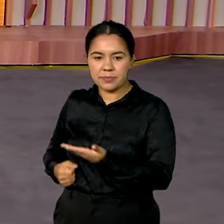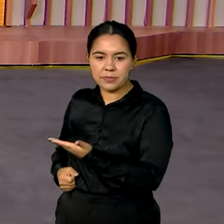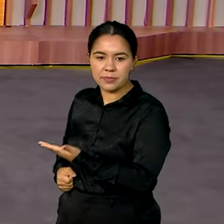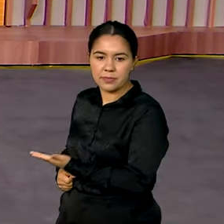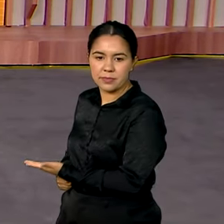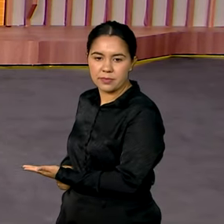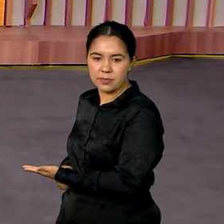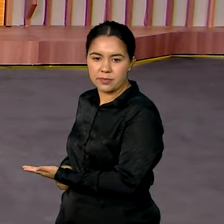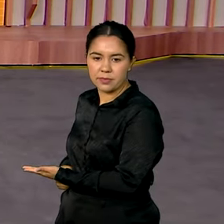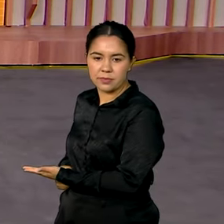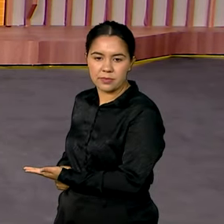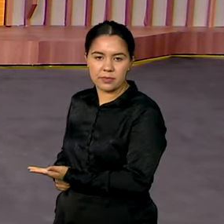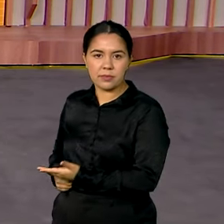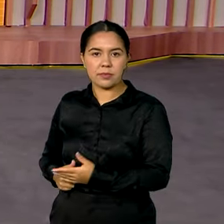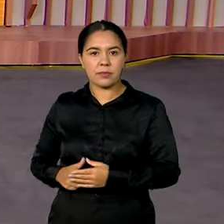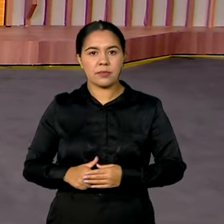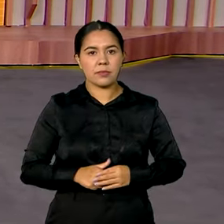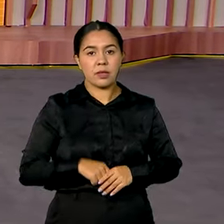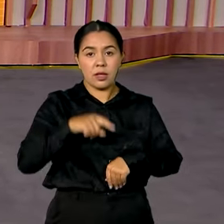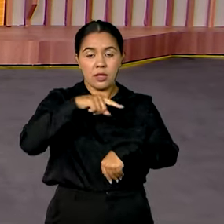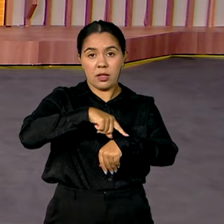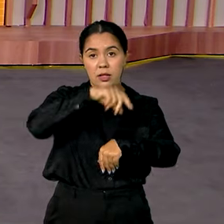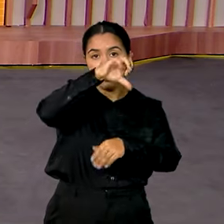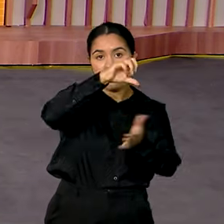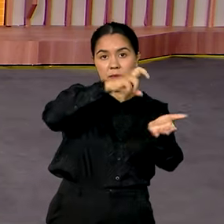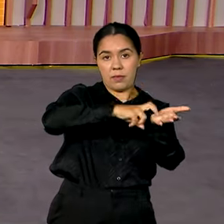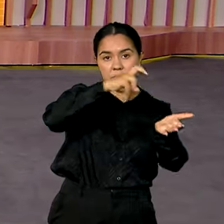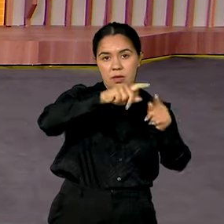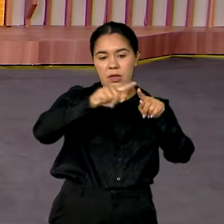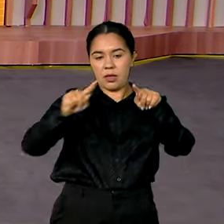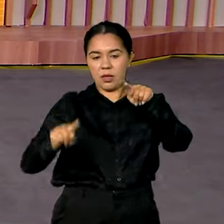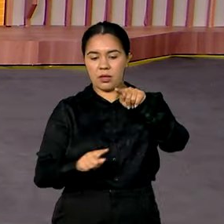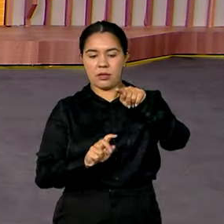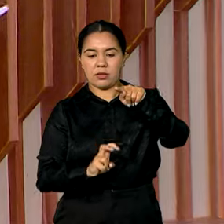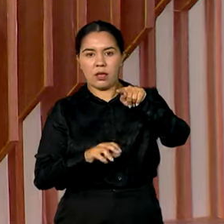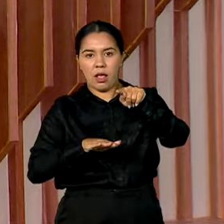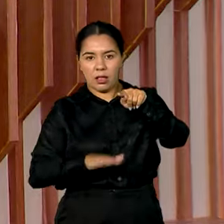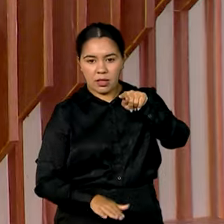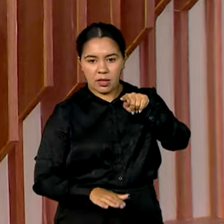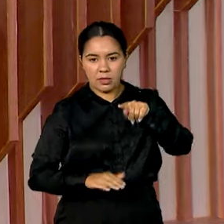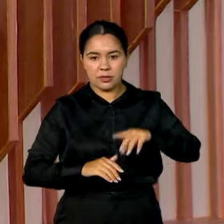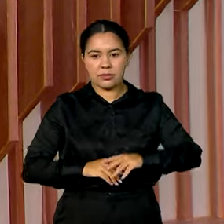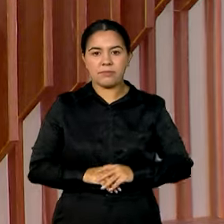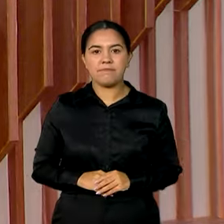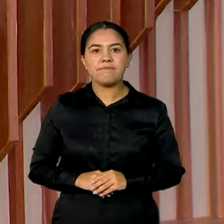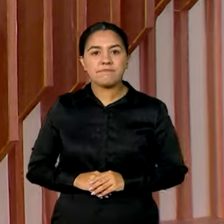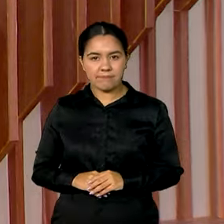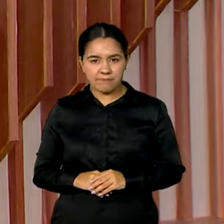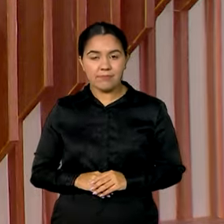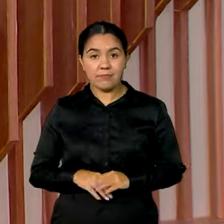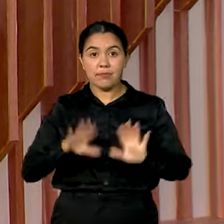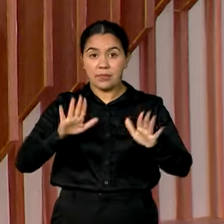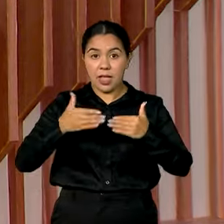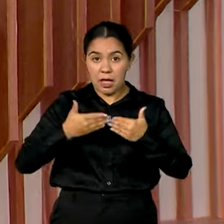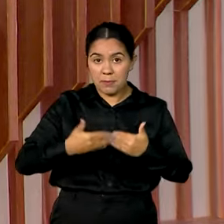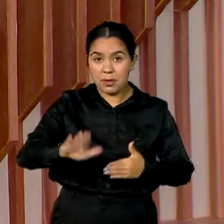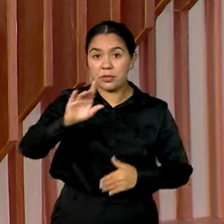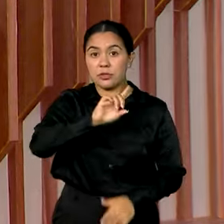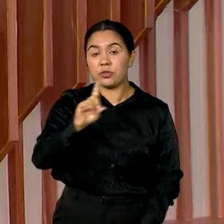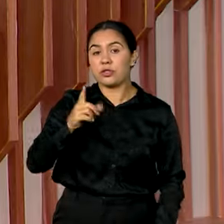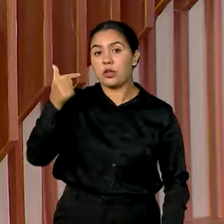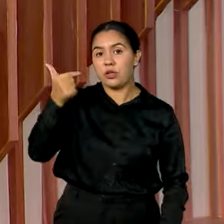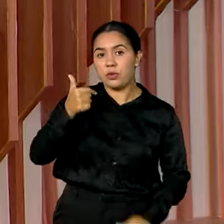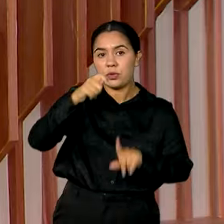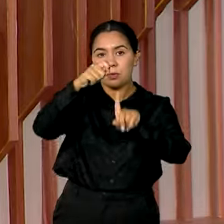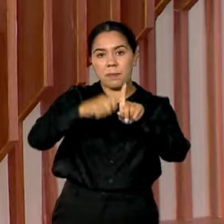2028, das 9 da manhã às 5 da tarde. E a partir do dia 2 de dezembro, a